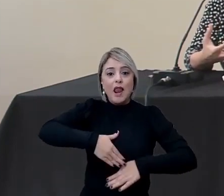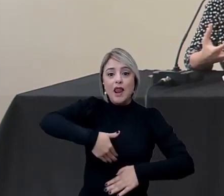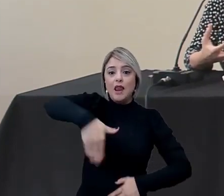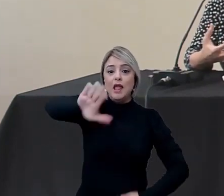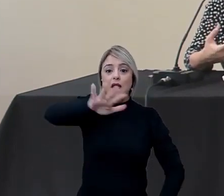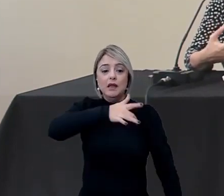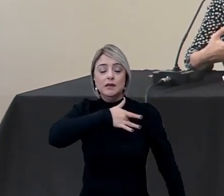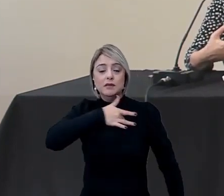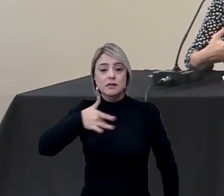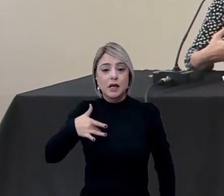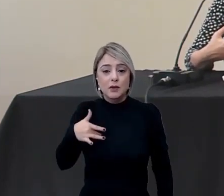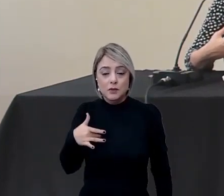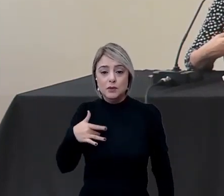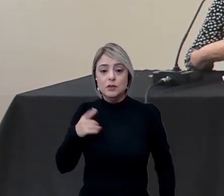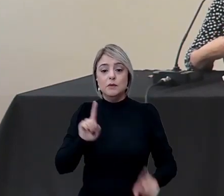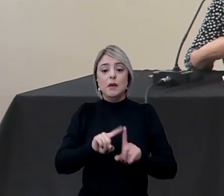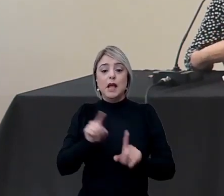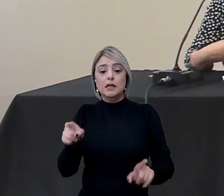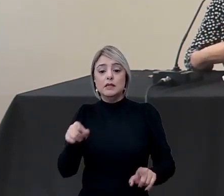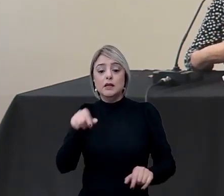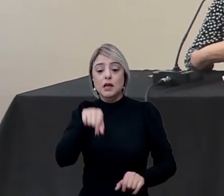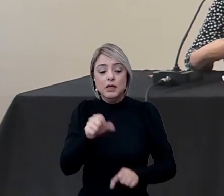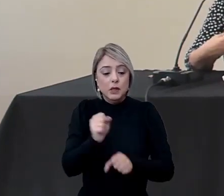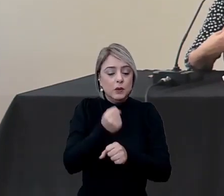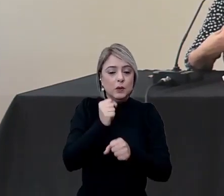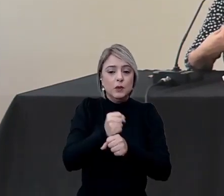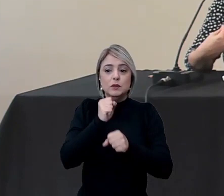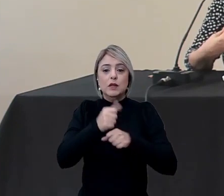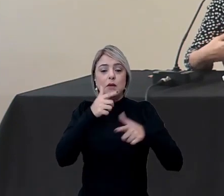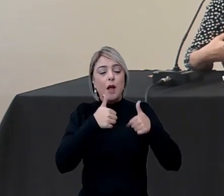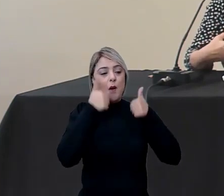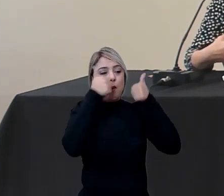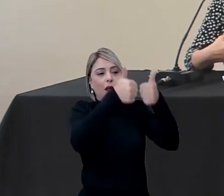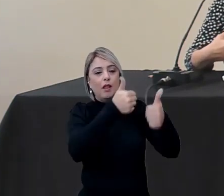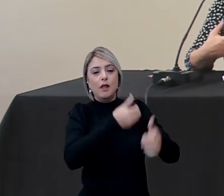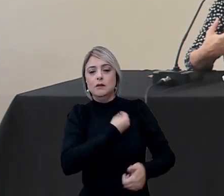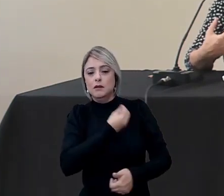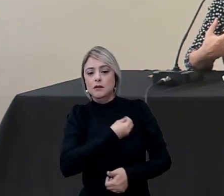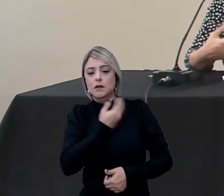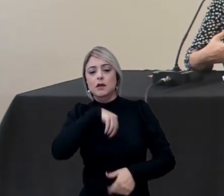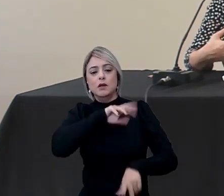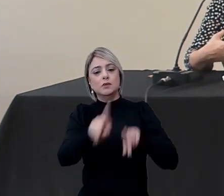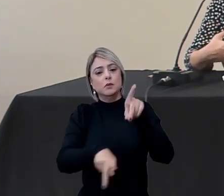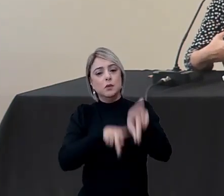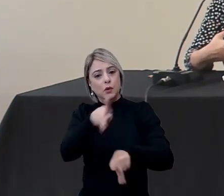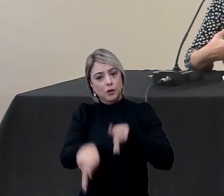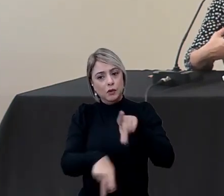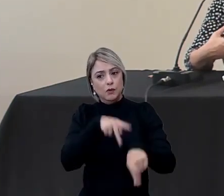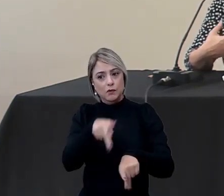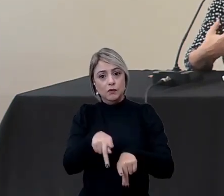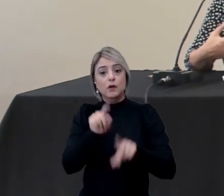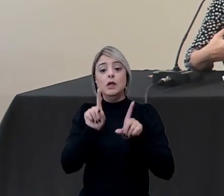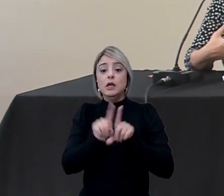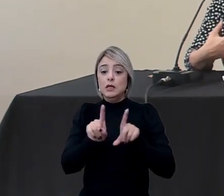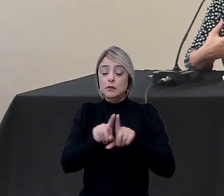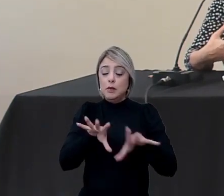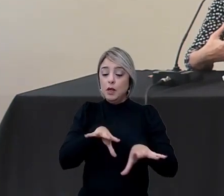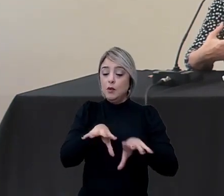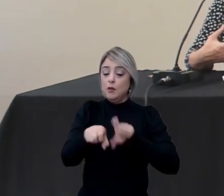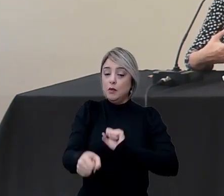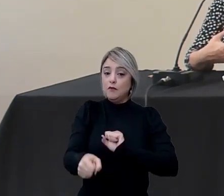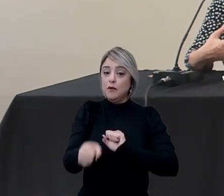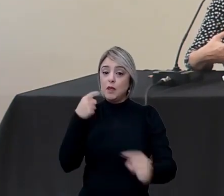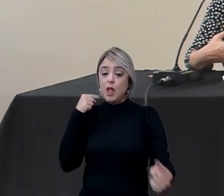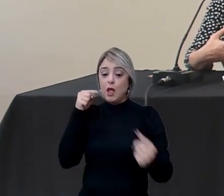do setor saúde, mas que estão ali construindo a qualidade de vida do nosso povo. Enfim, também uma formação